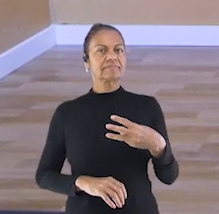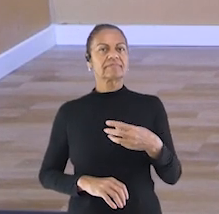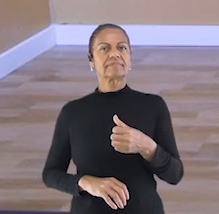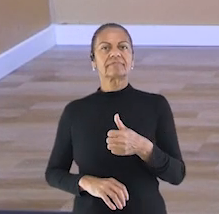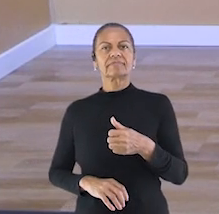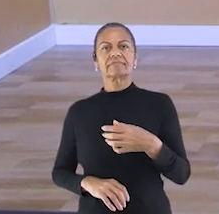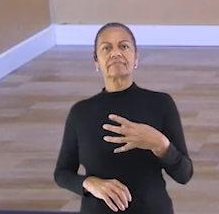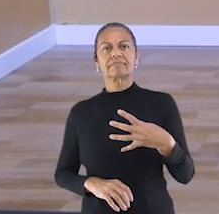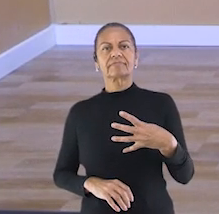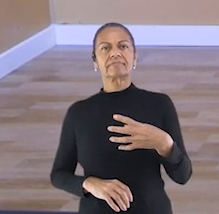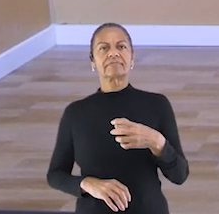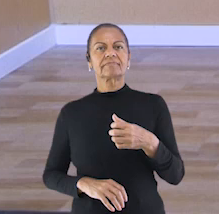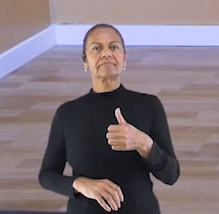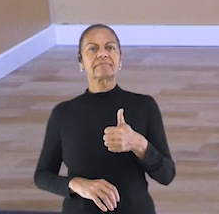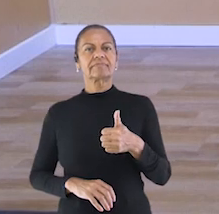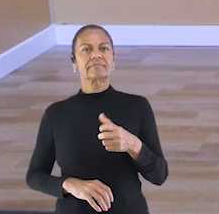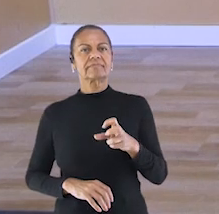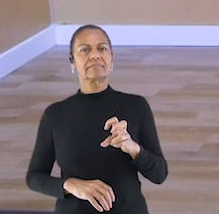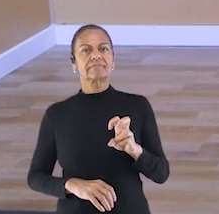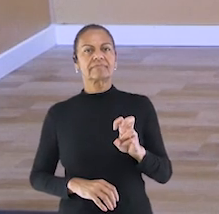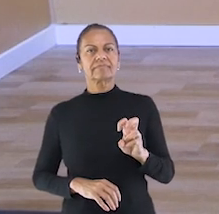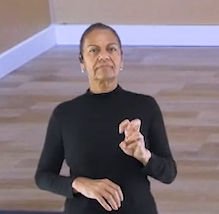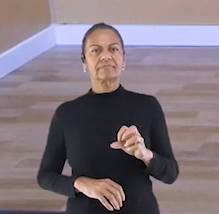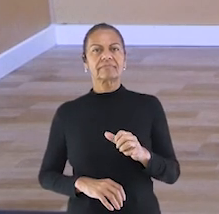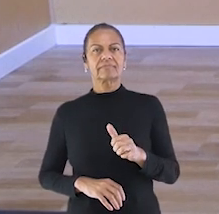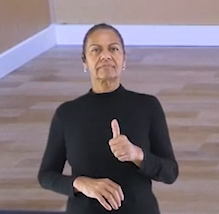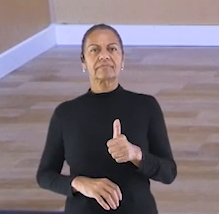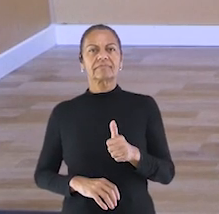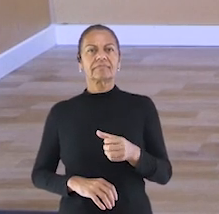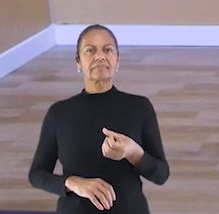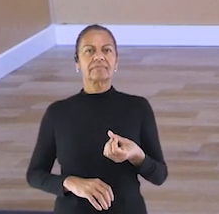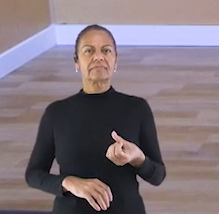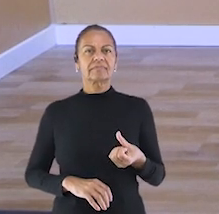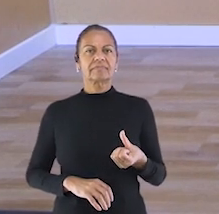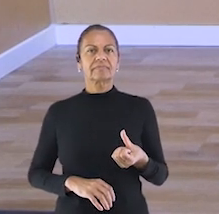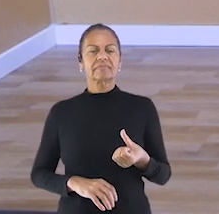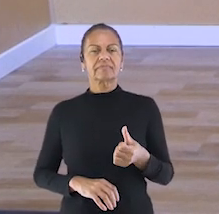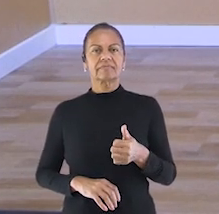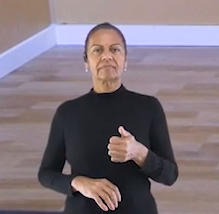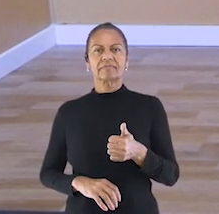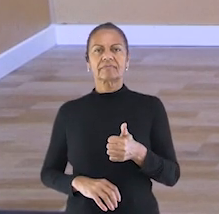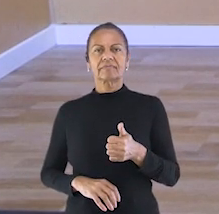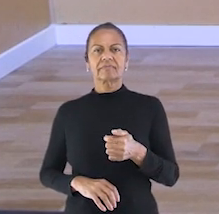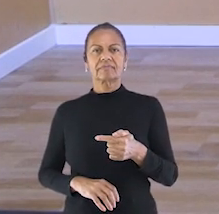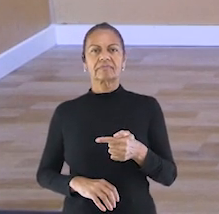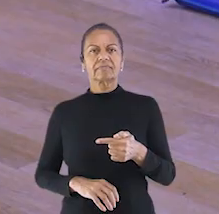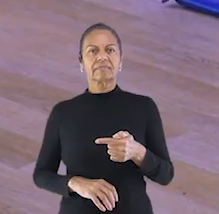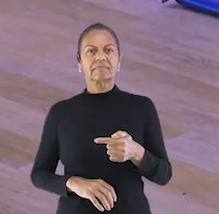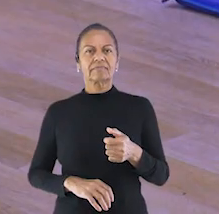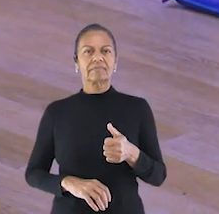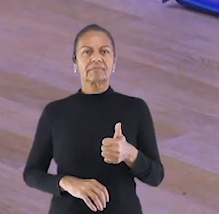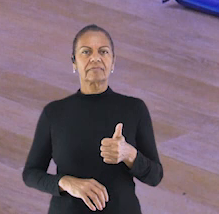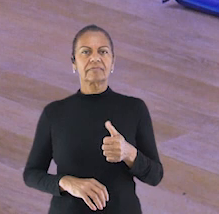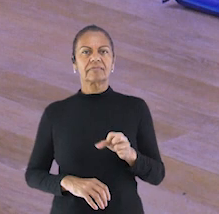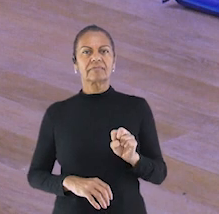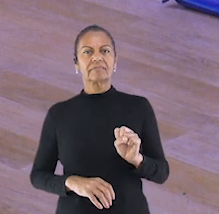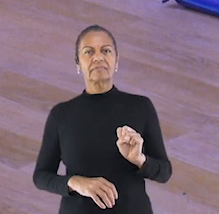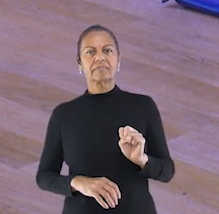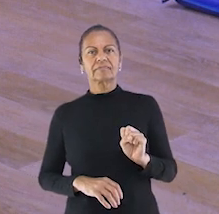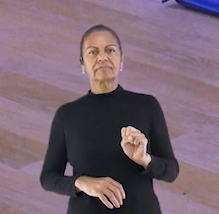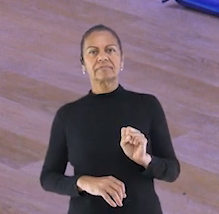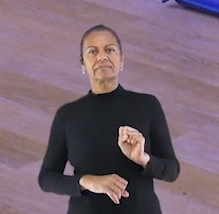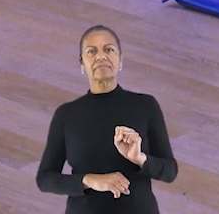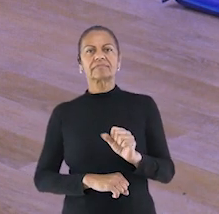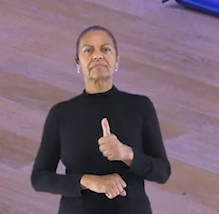Treze. Quatorze. Quinze. Dezesseis. Dezessete.